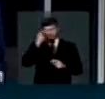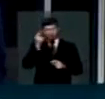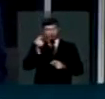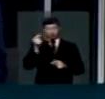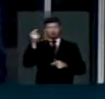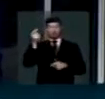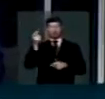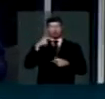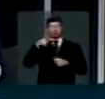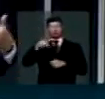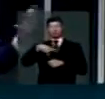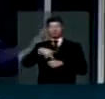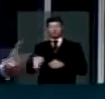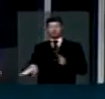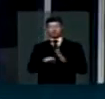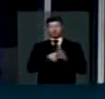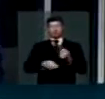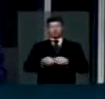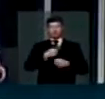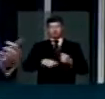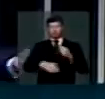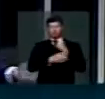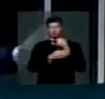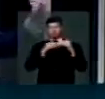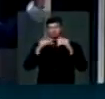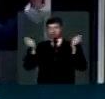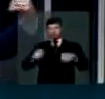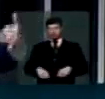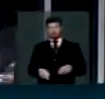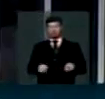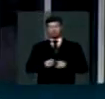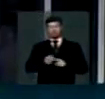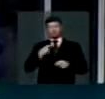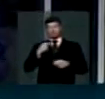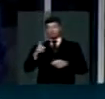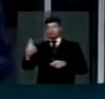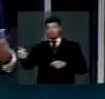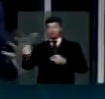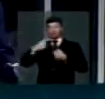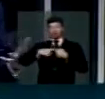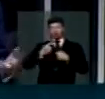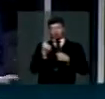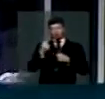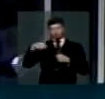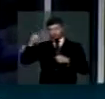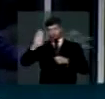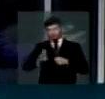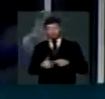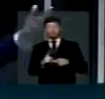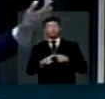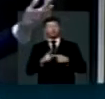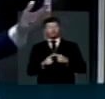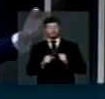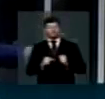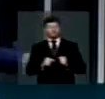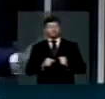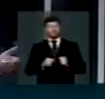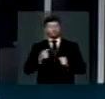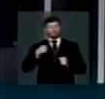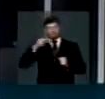em negócios que são sustentáveis, que têm retorno, porque lembro das